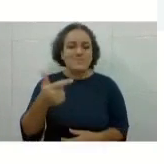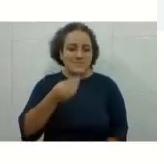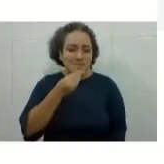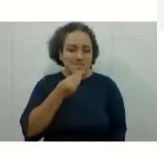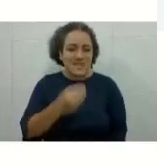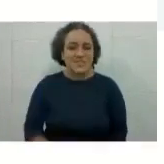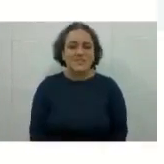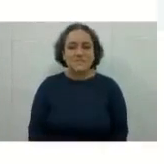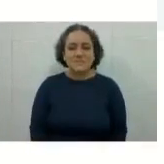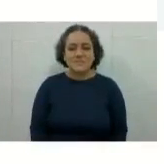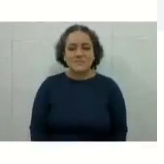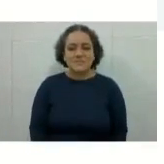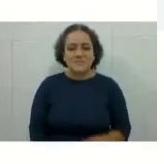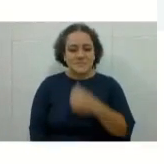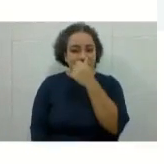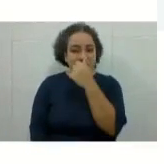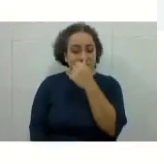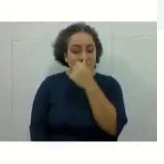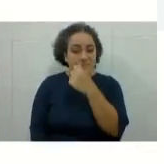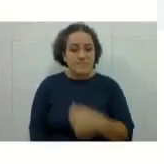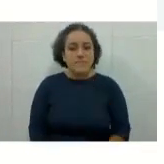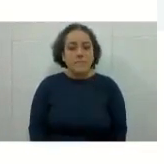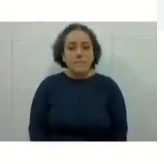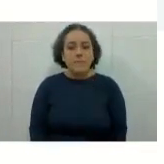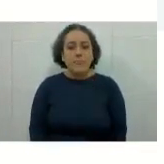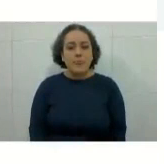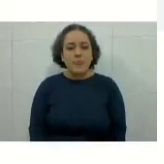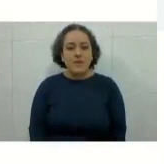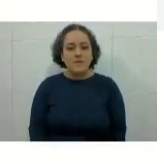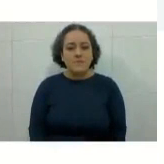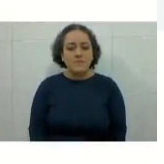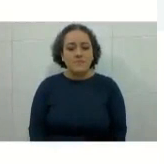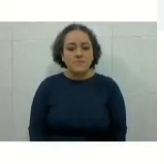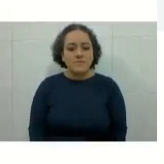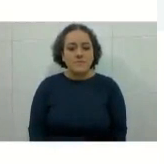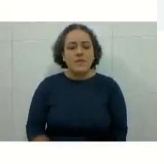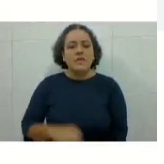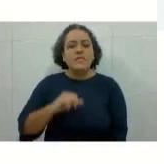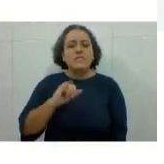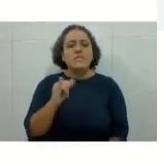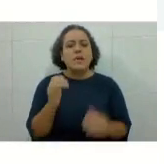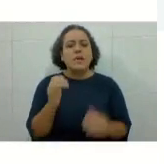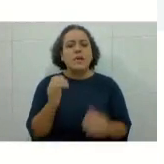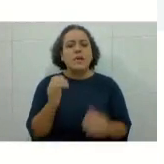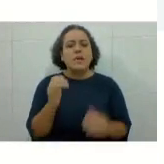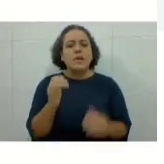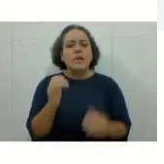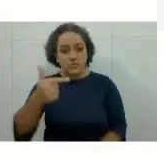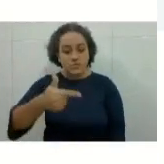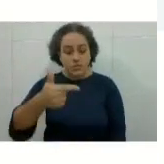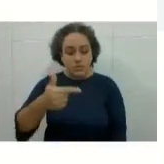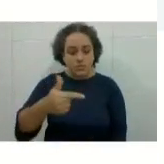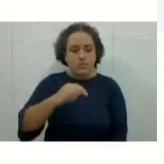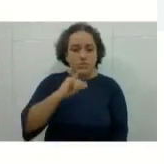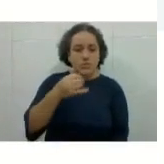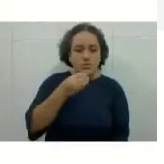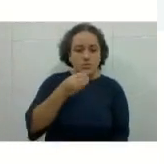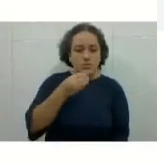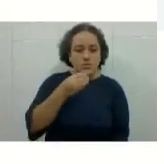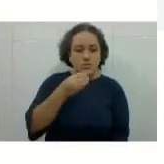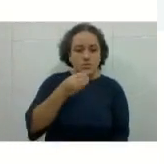lembrando aqui. É o seguinte, se você pediu uma segunda oportunidade e não compareceu